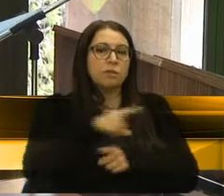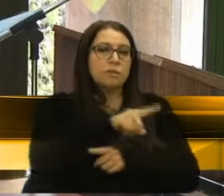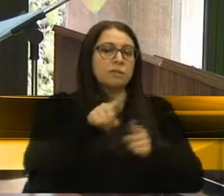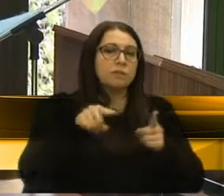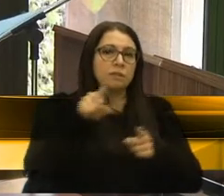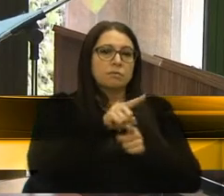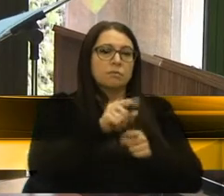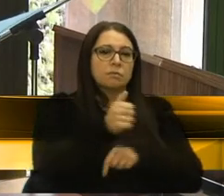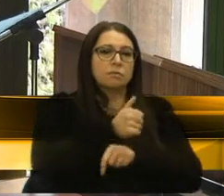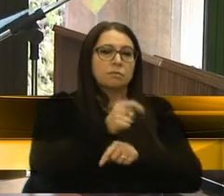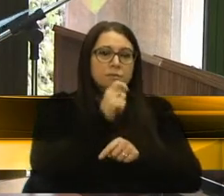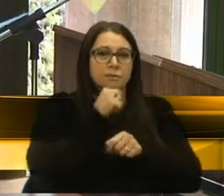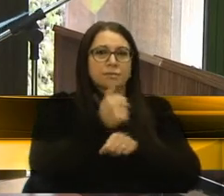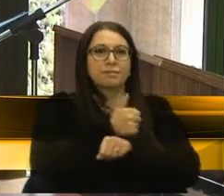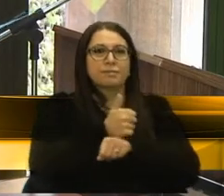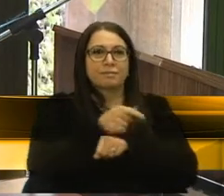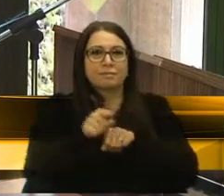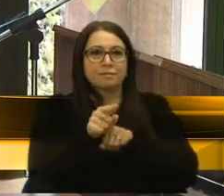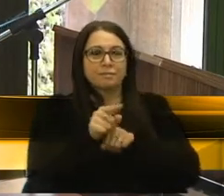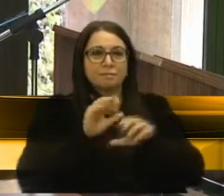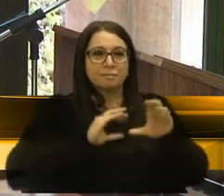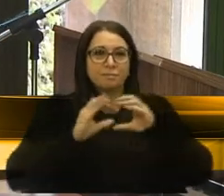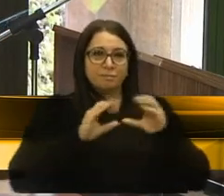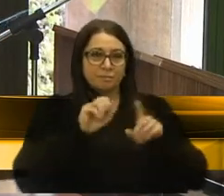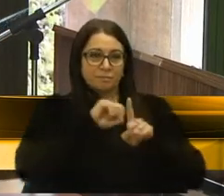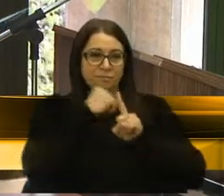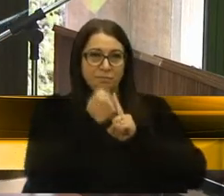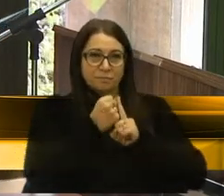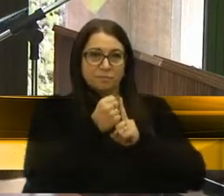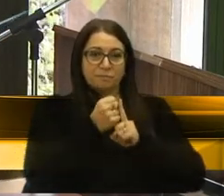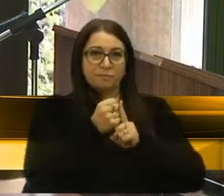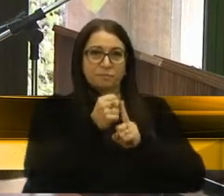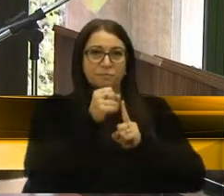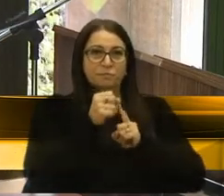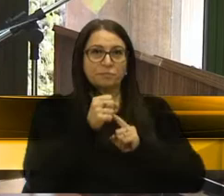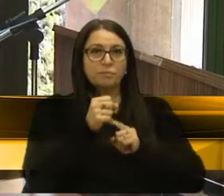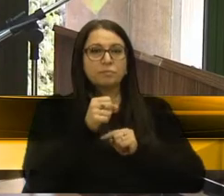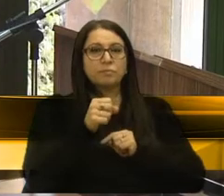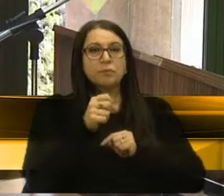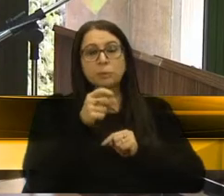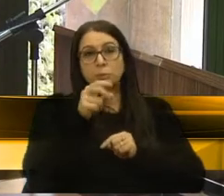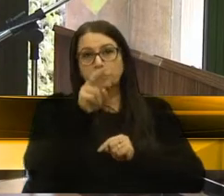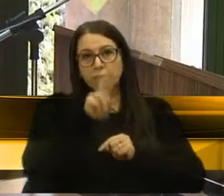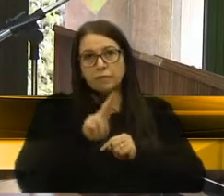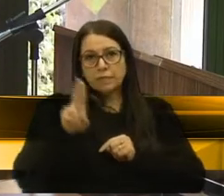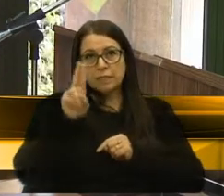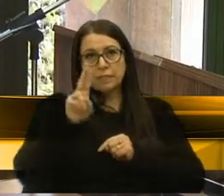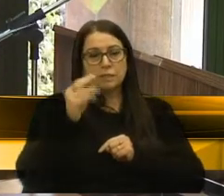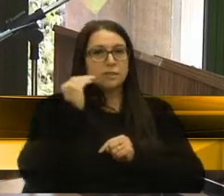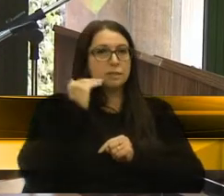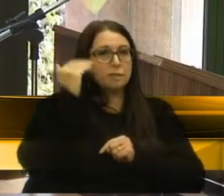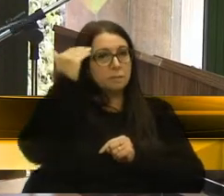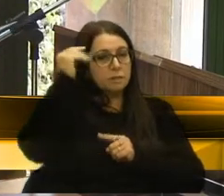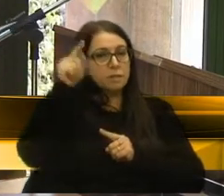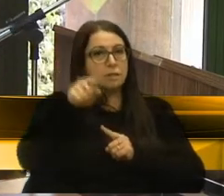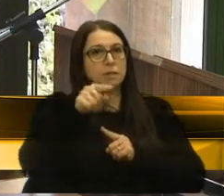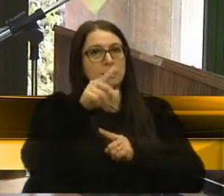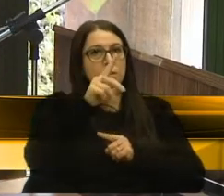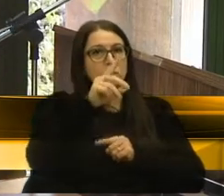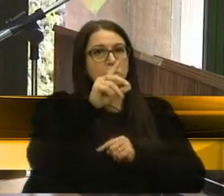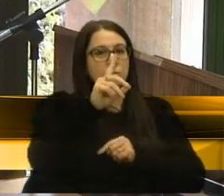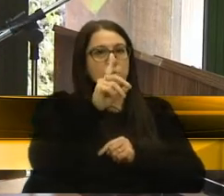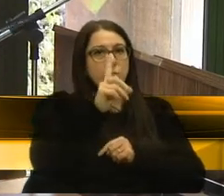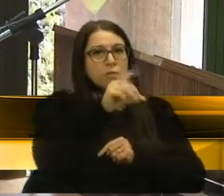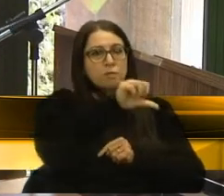jornalista profissional, cursou comunicação social pela Universidade Federal de Santa Maria, entre 84 e 89, também é